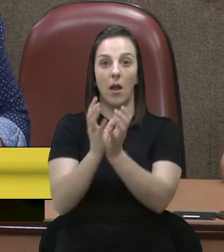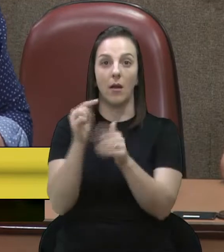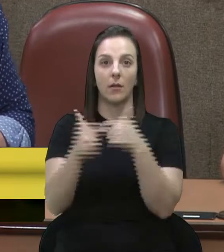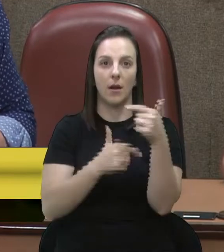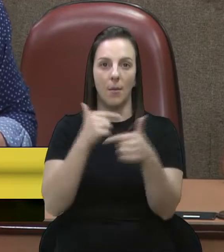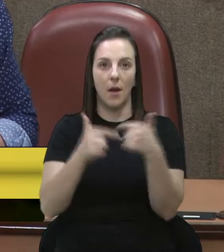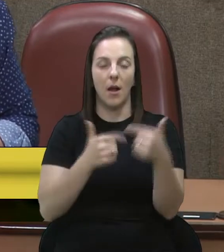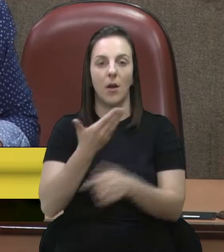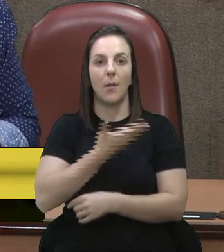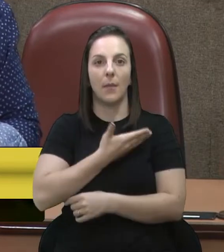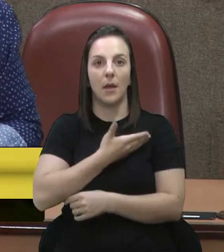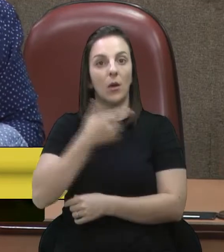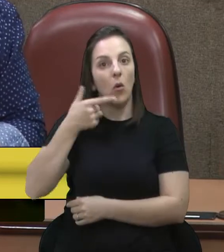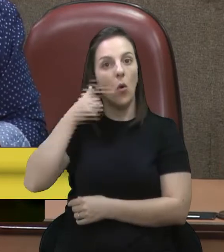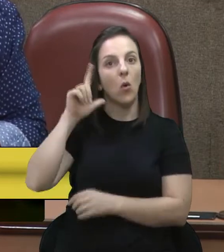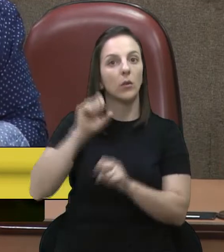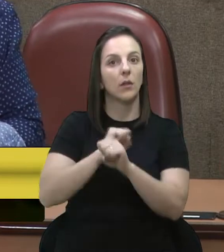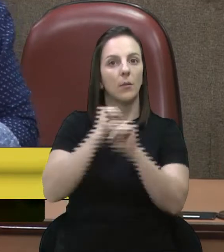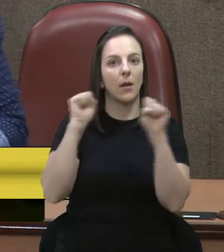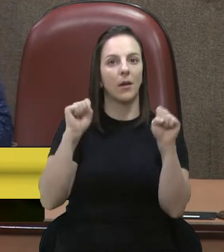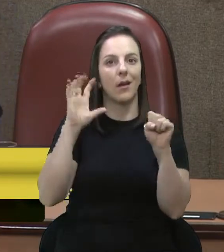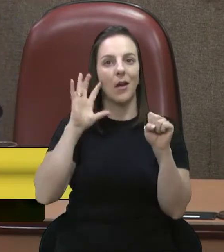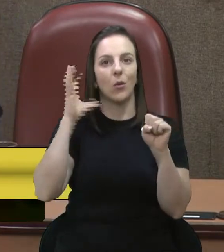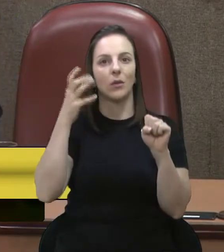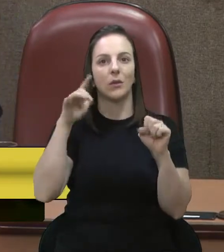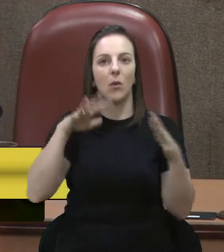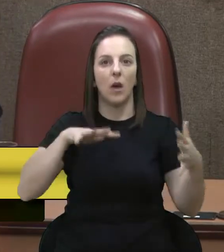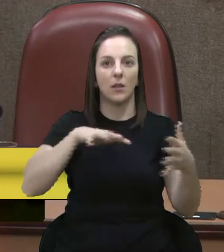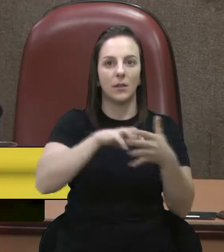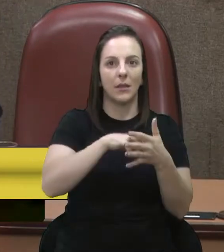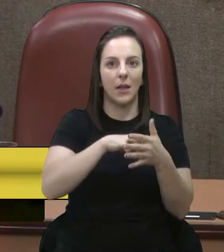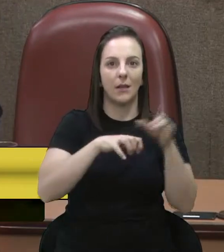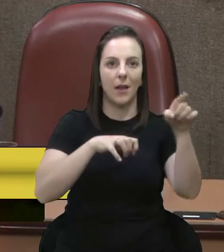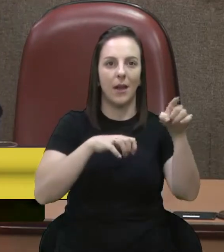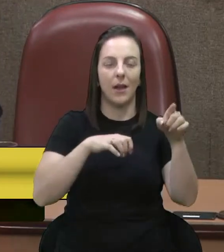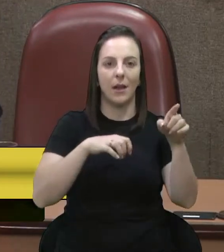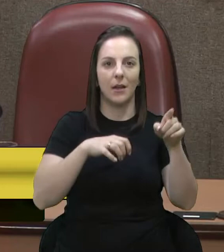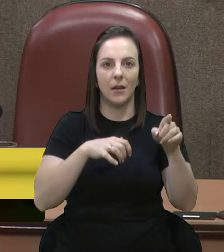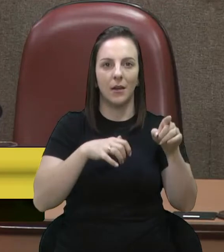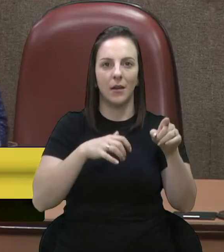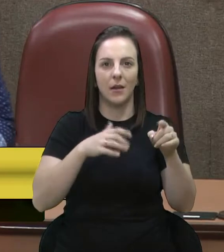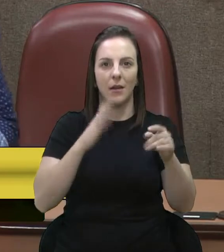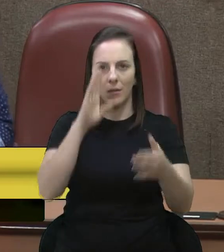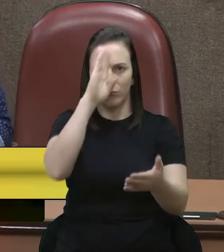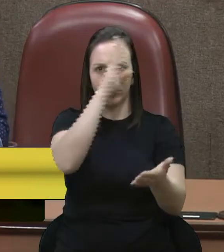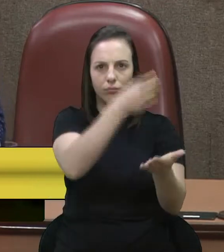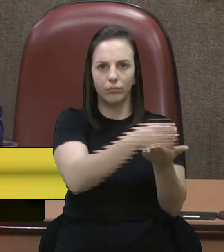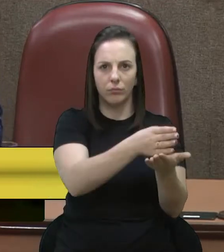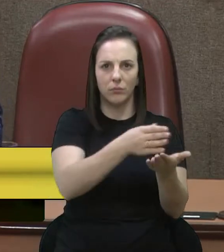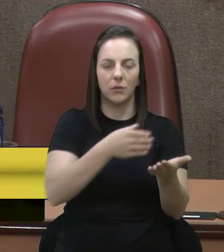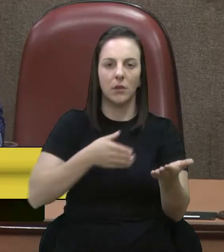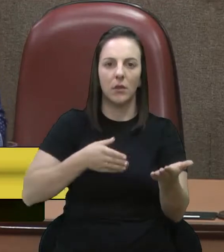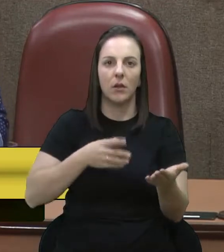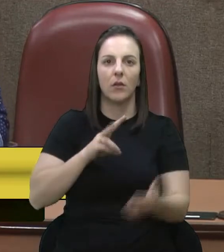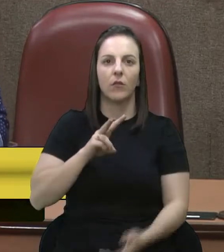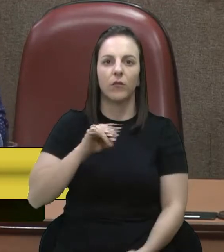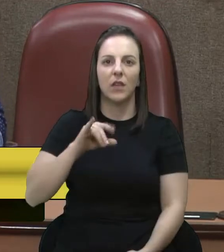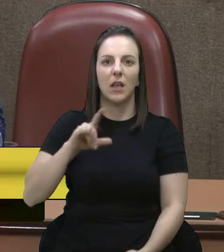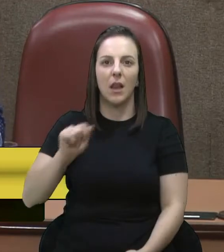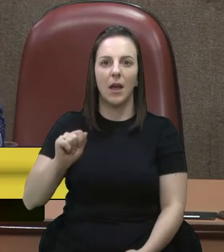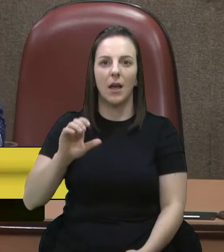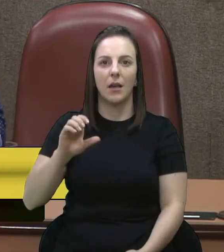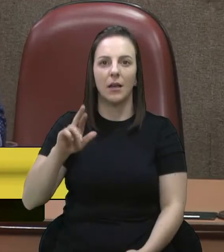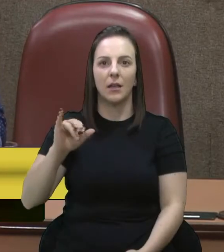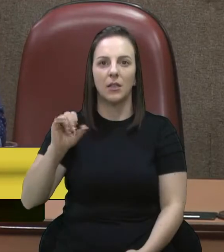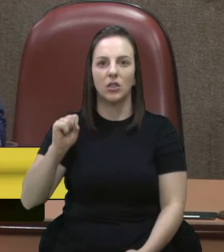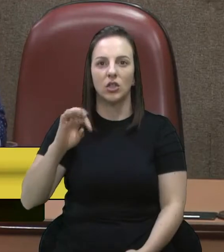acidente de ontem de manhã, em direção à Vila Cristina, que acabou batendo num paredão